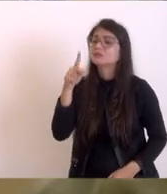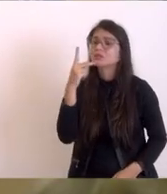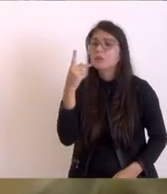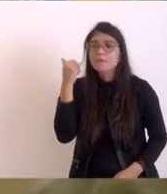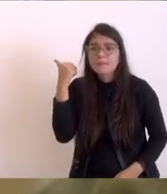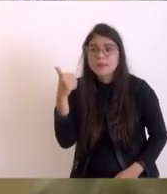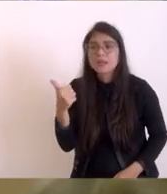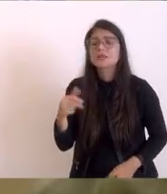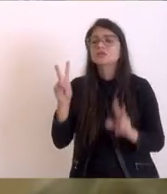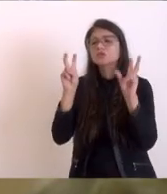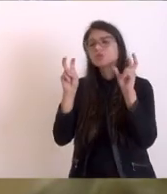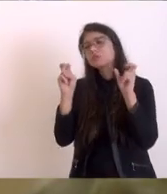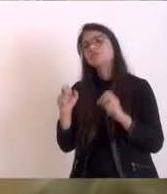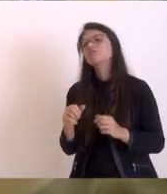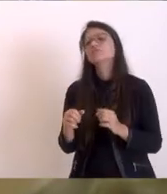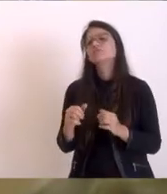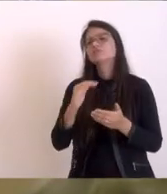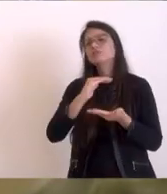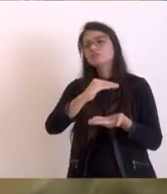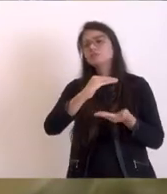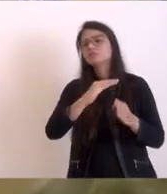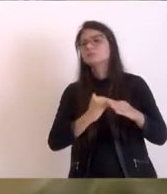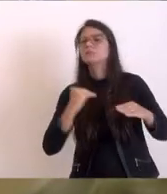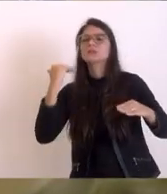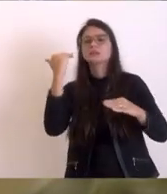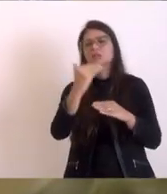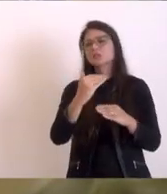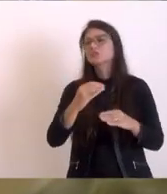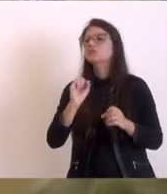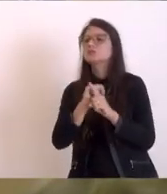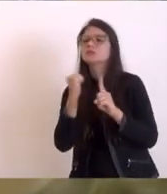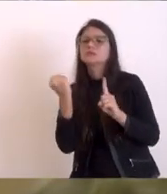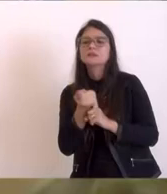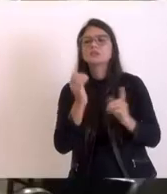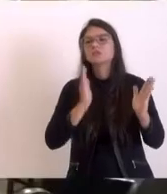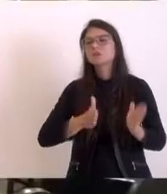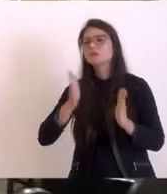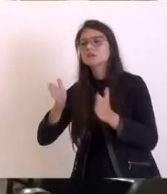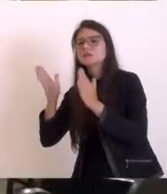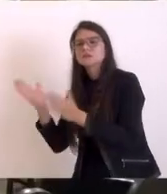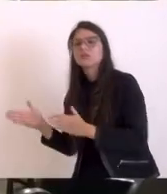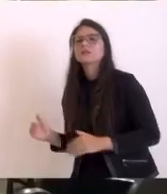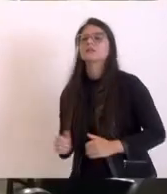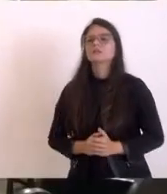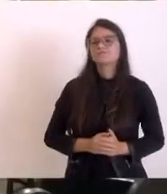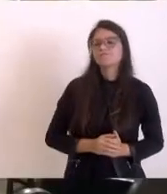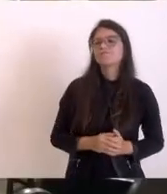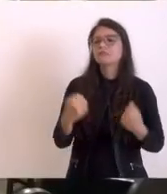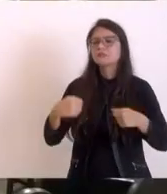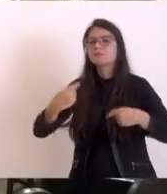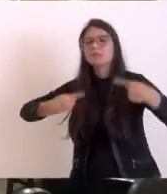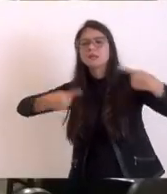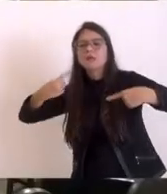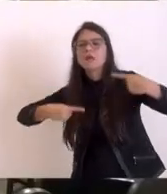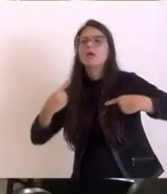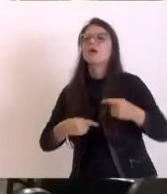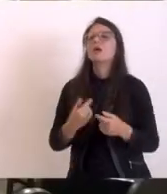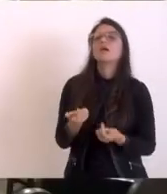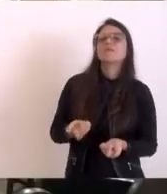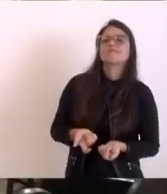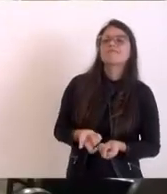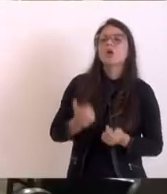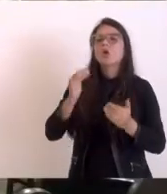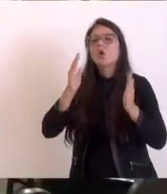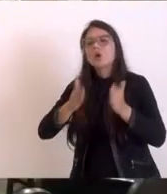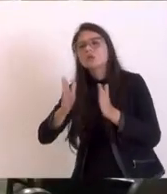fundo soberano, chamando a sociedade organizada para que a gente possa debater, para que possa conversar, porque a gente sabe que